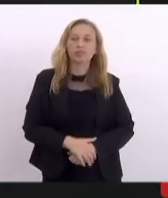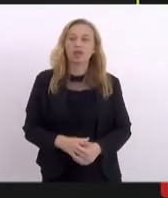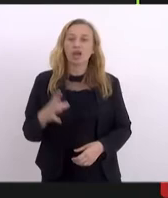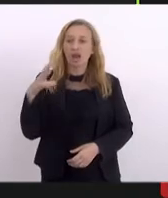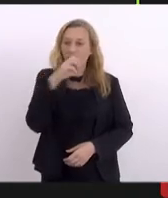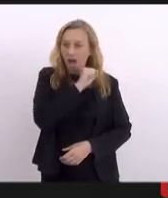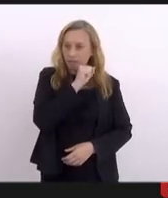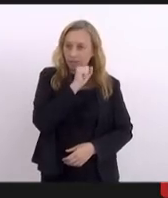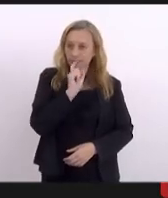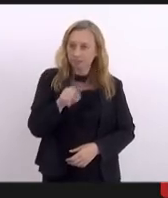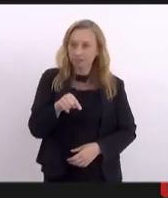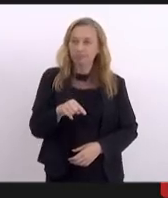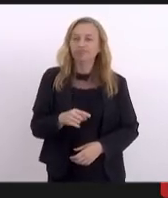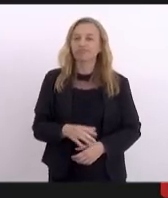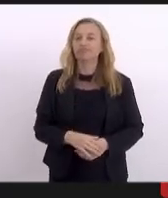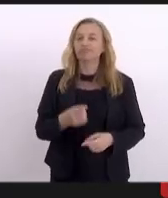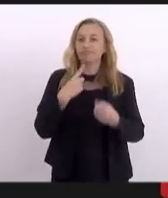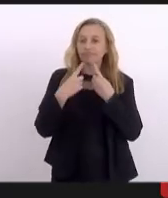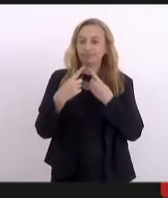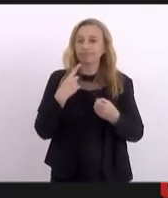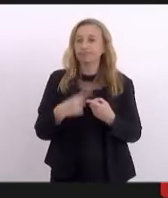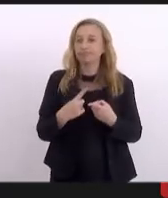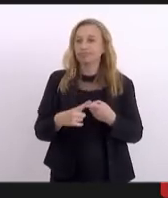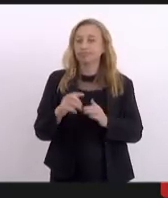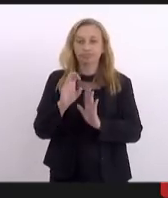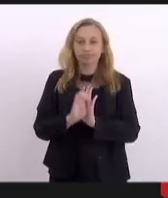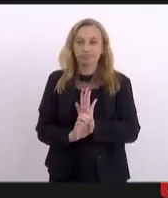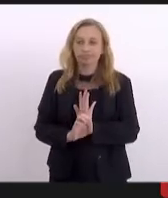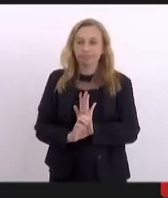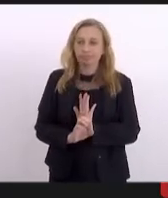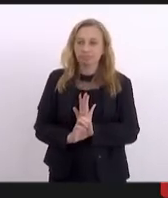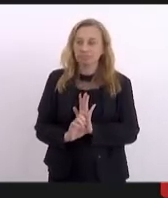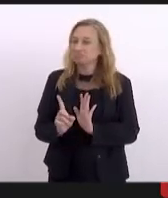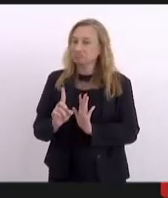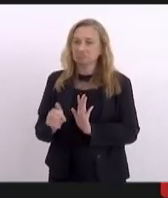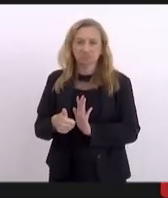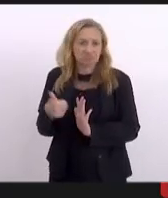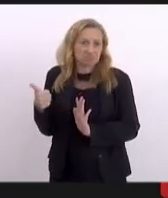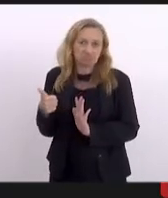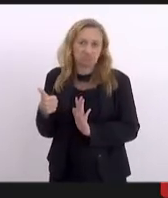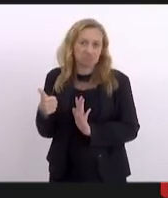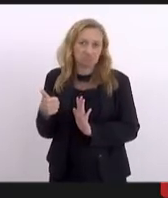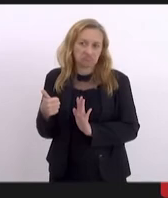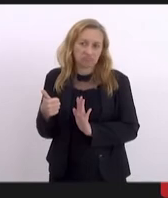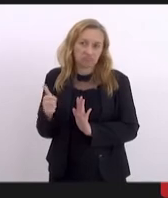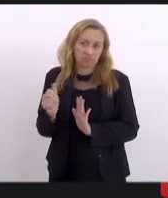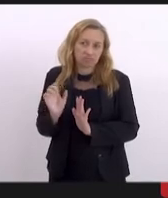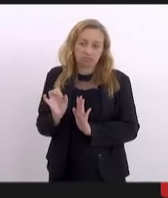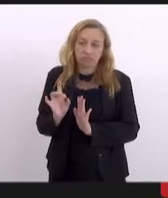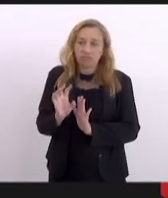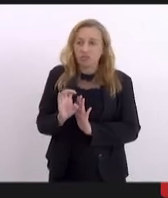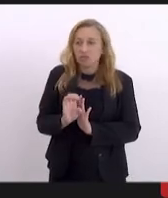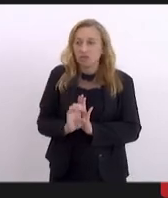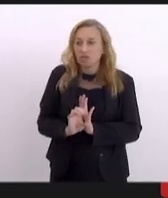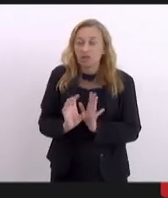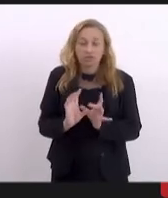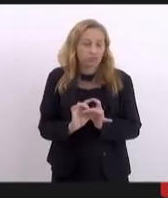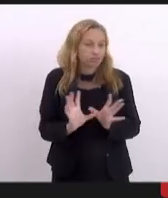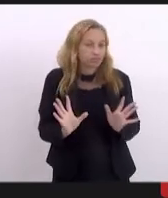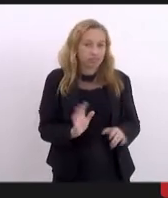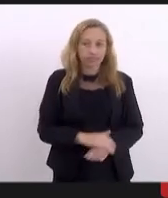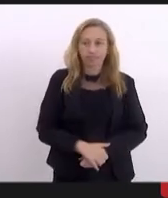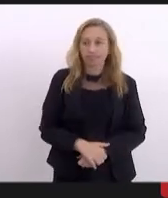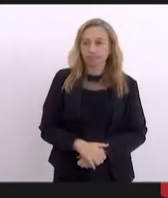rapidamente, né, queria só discutir, porque as emendas elas não aprimoraram. As emendas elas tornaram autorizativo